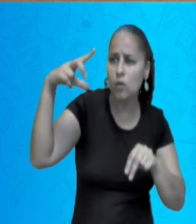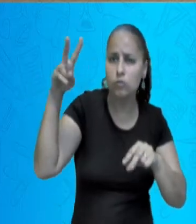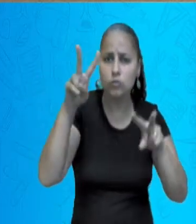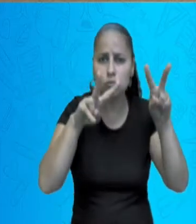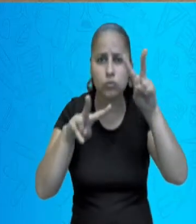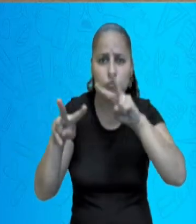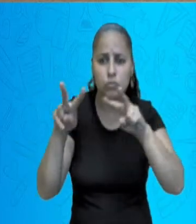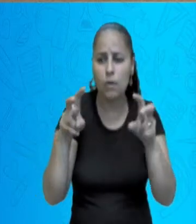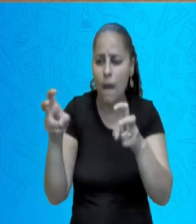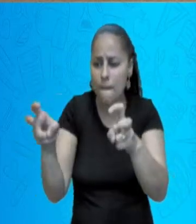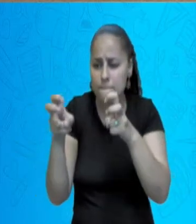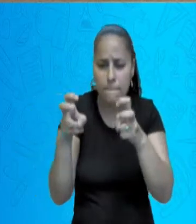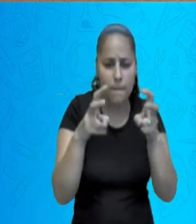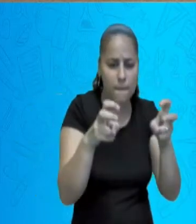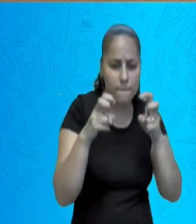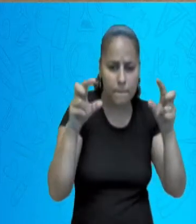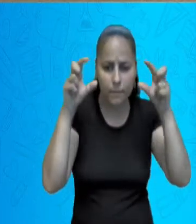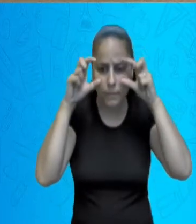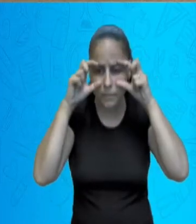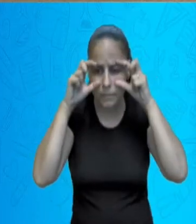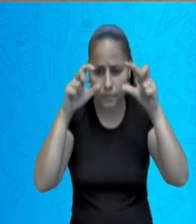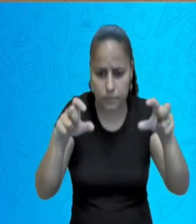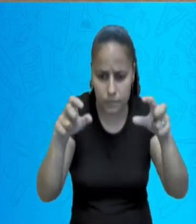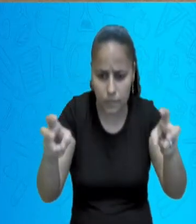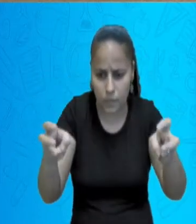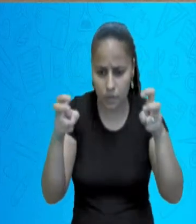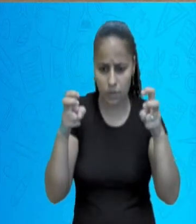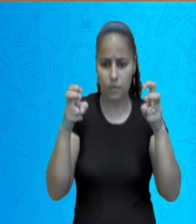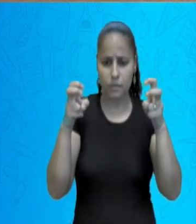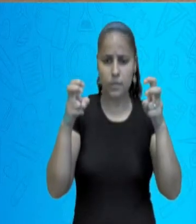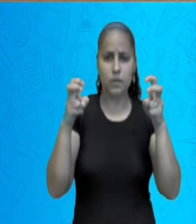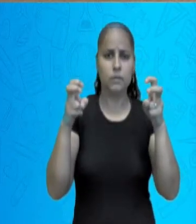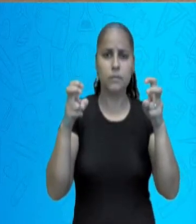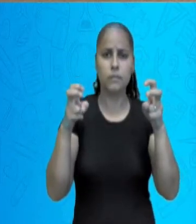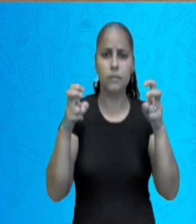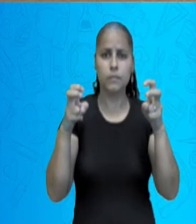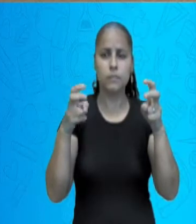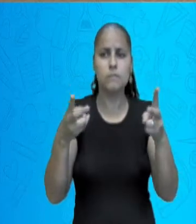ela capta a imagem, ela capta esse reflexo,